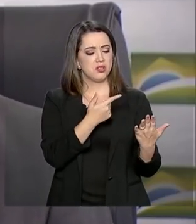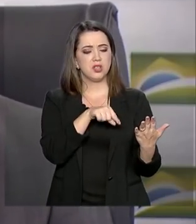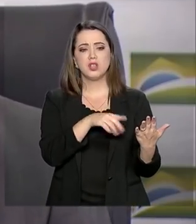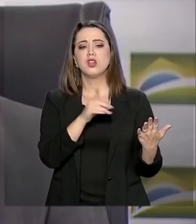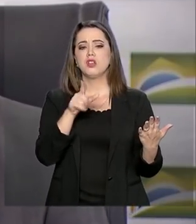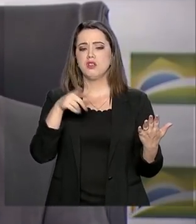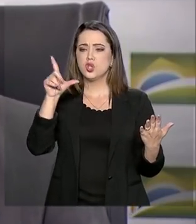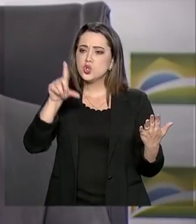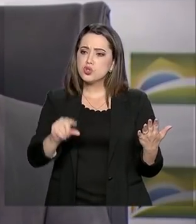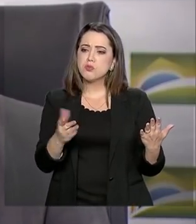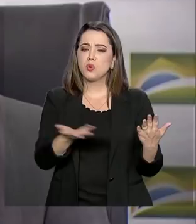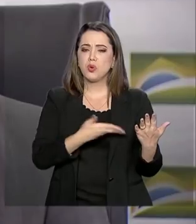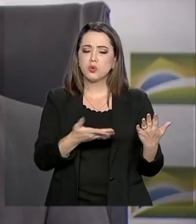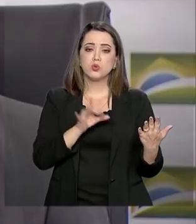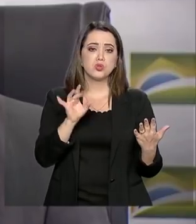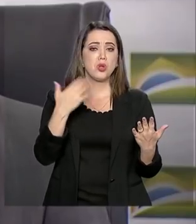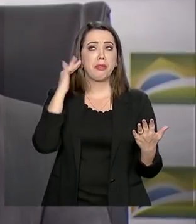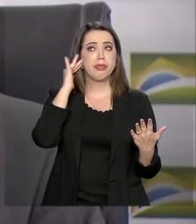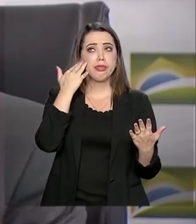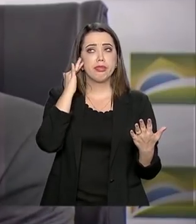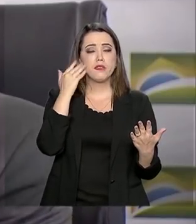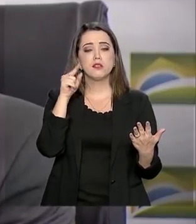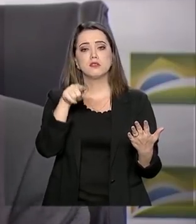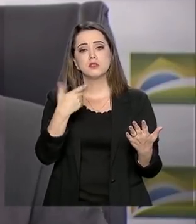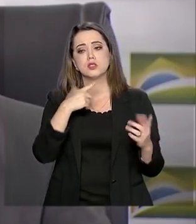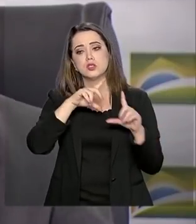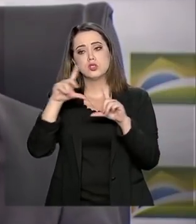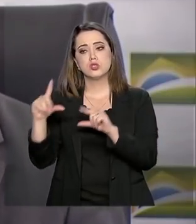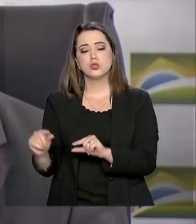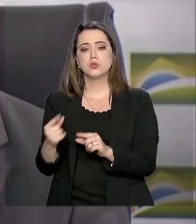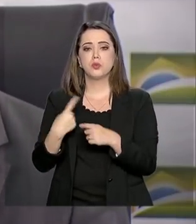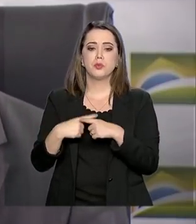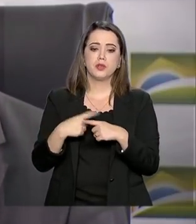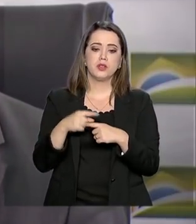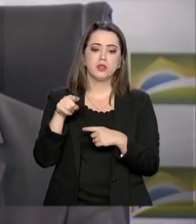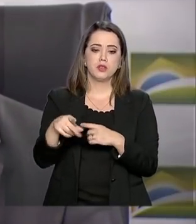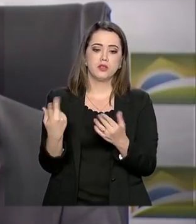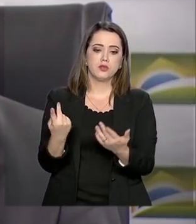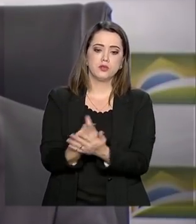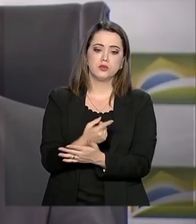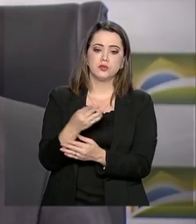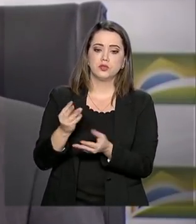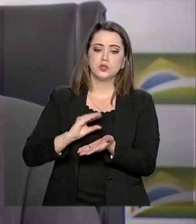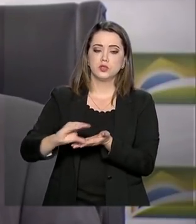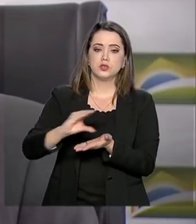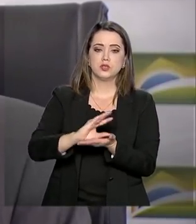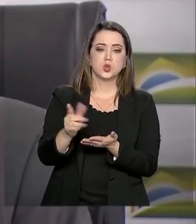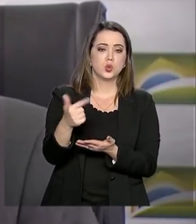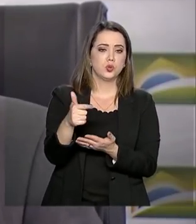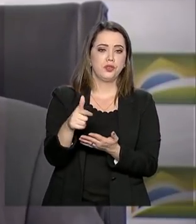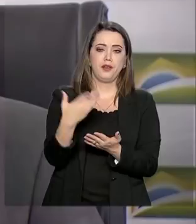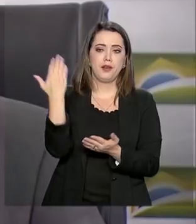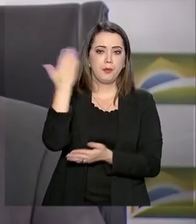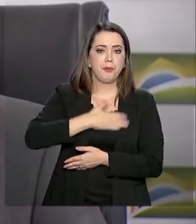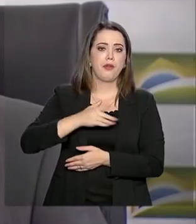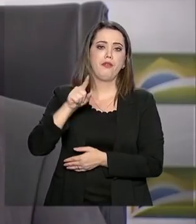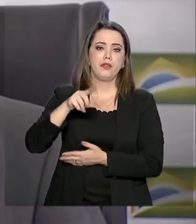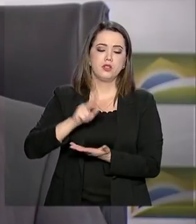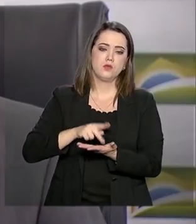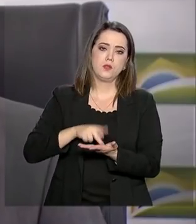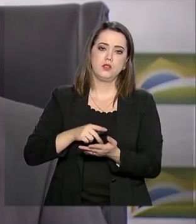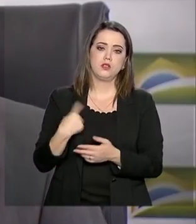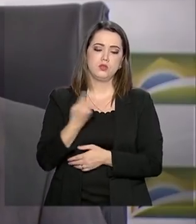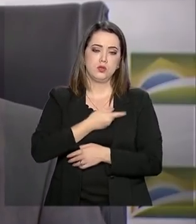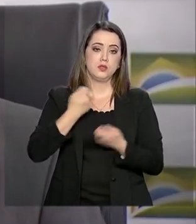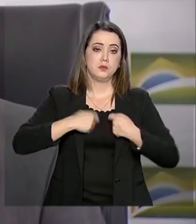apenas uma mera questão interpretativa de que se houve redução deve ter sido em razão desses investimentos. Mas não há nada que comprove isso. E